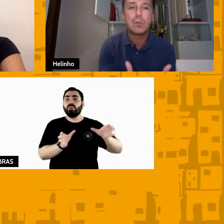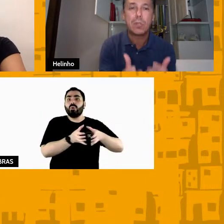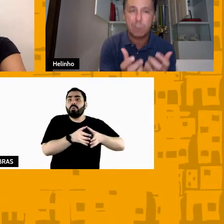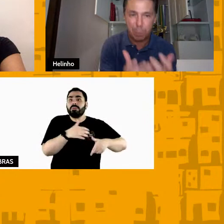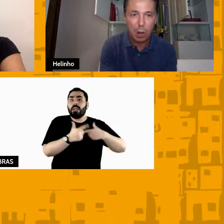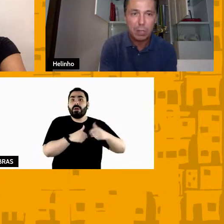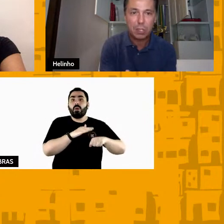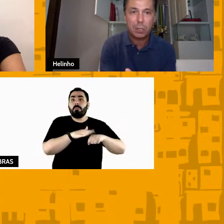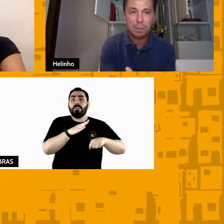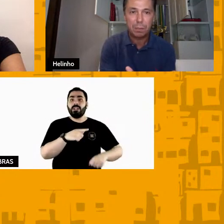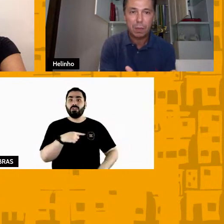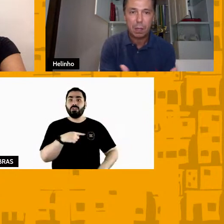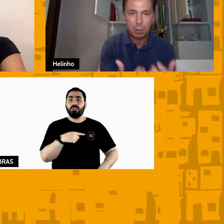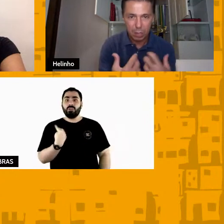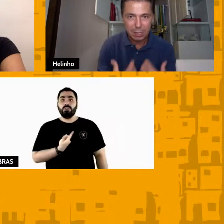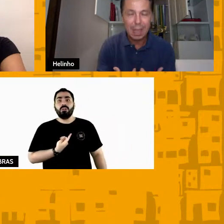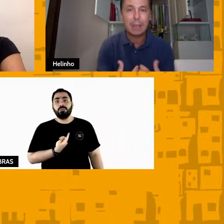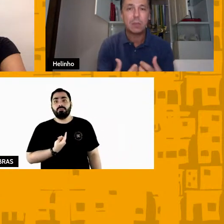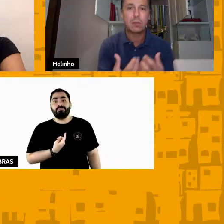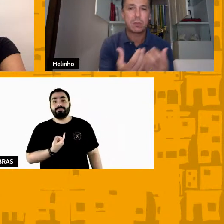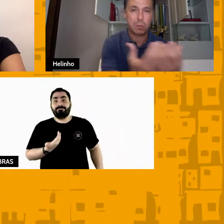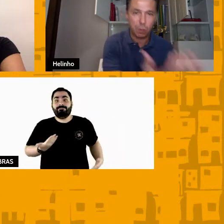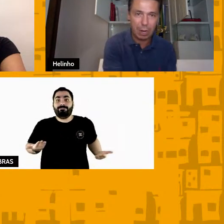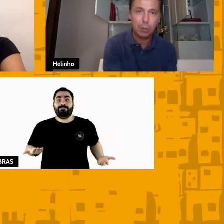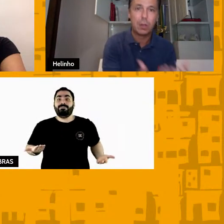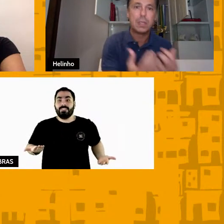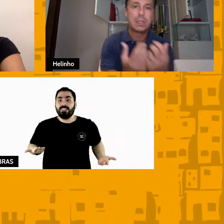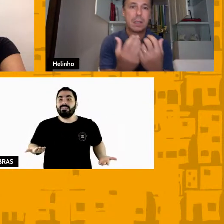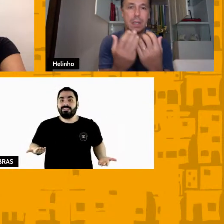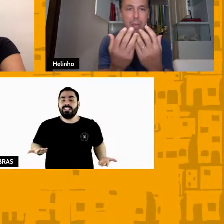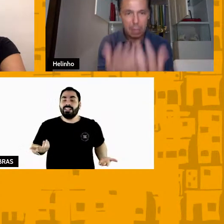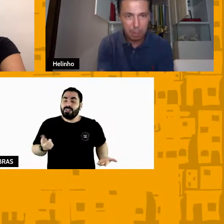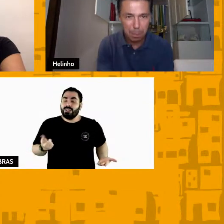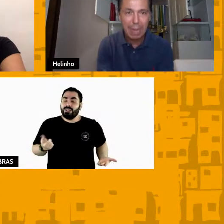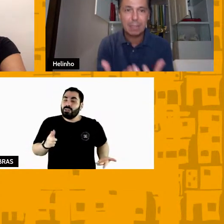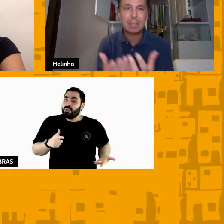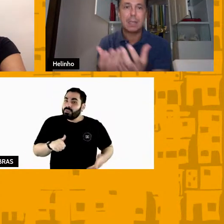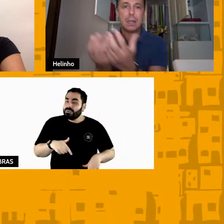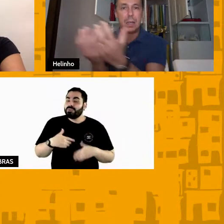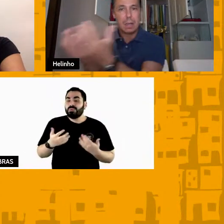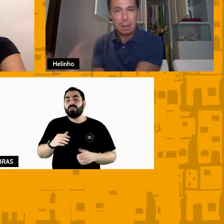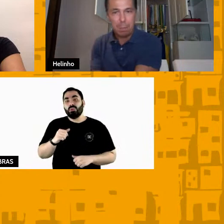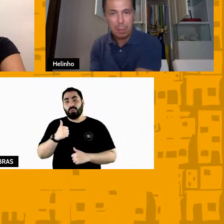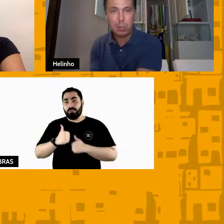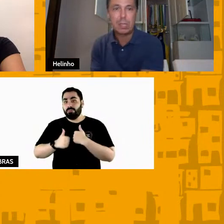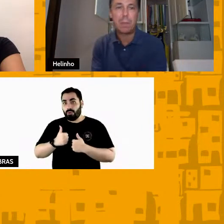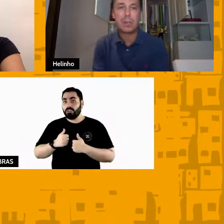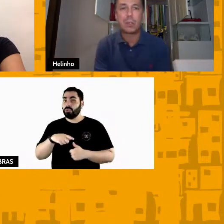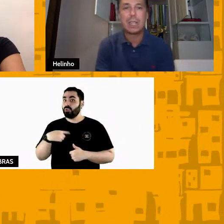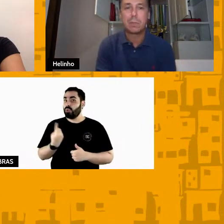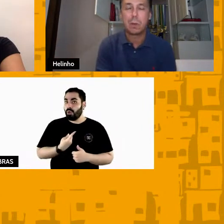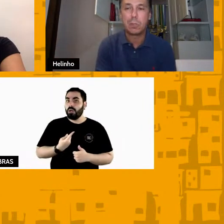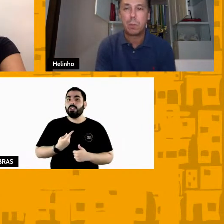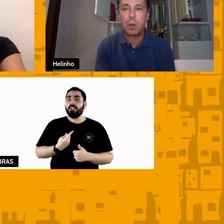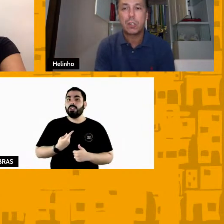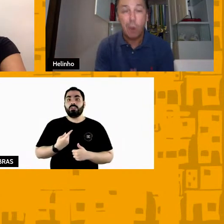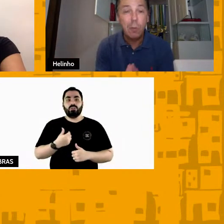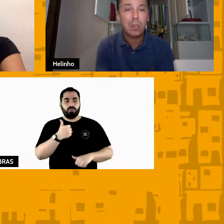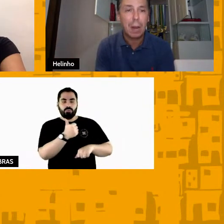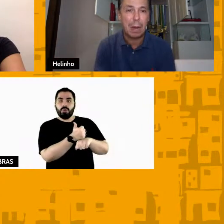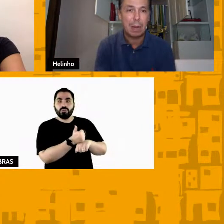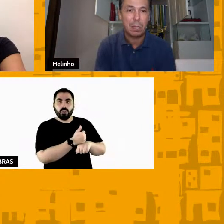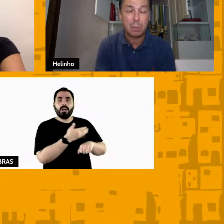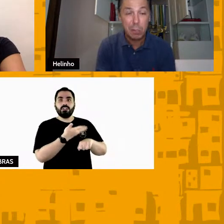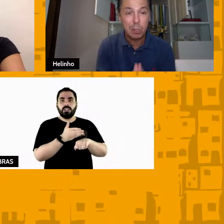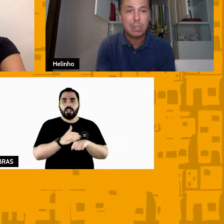enxergarmos o esporte nós técnicos jogadores imprensa pessoas apaixonadas pelo esporte